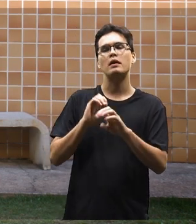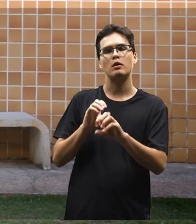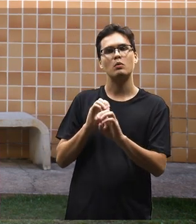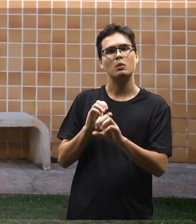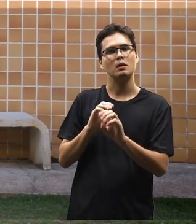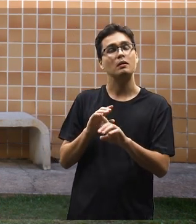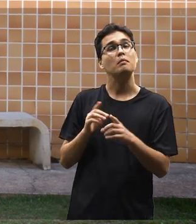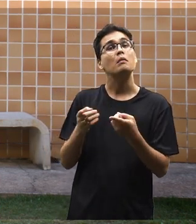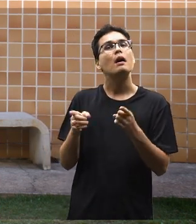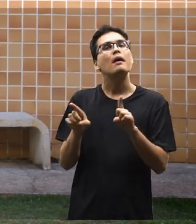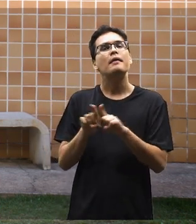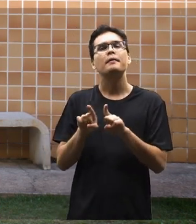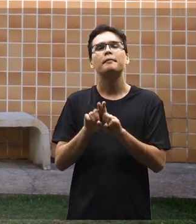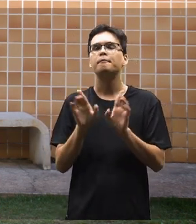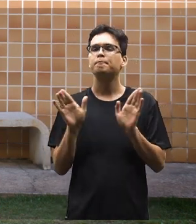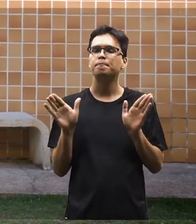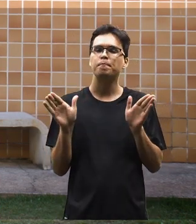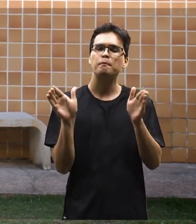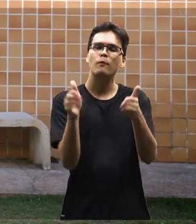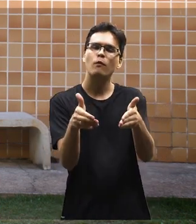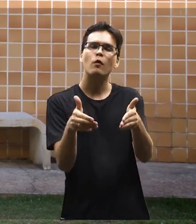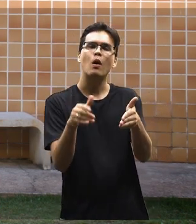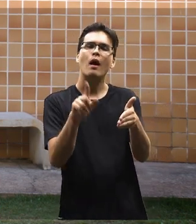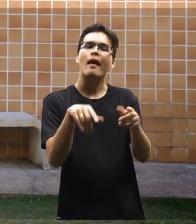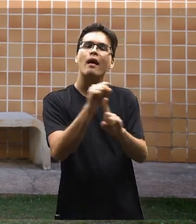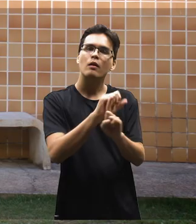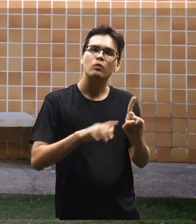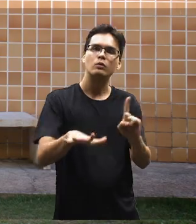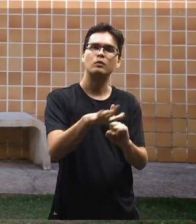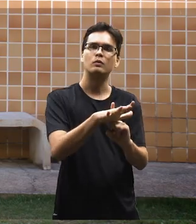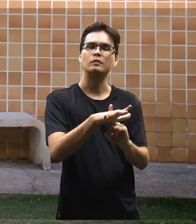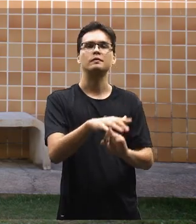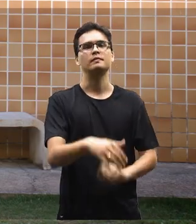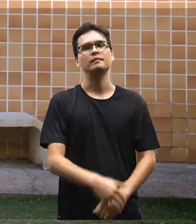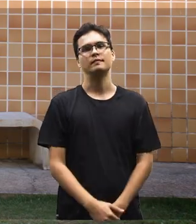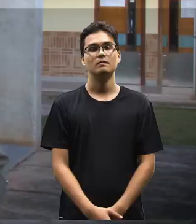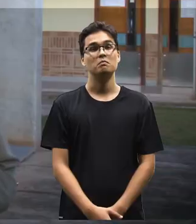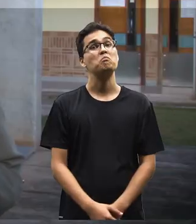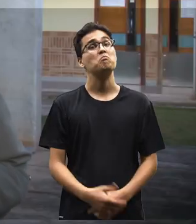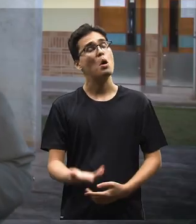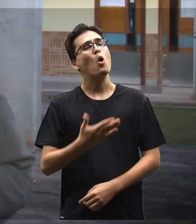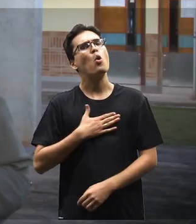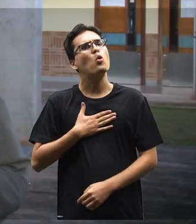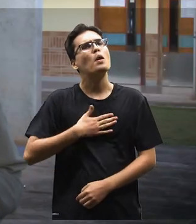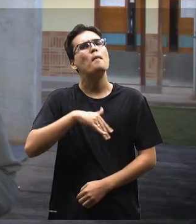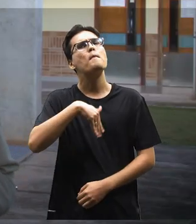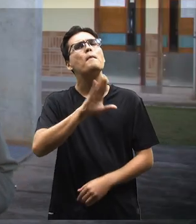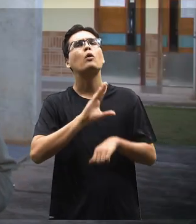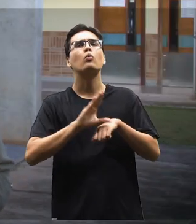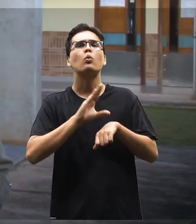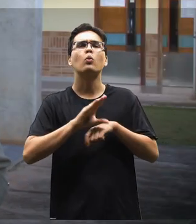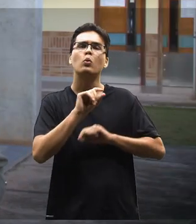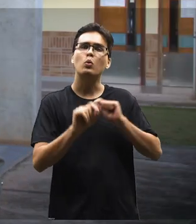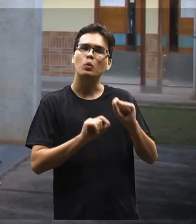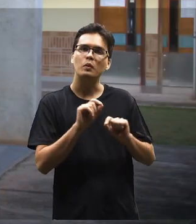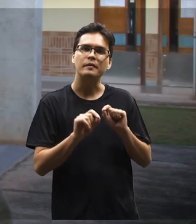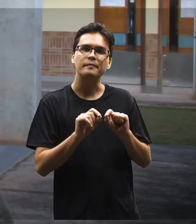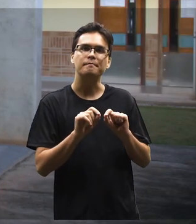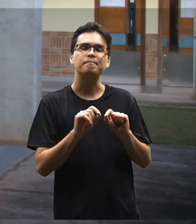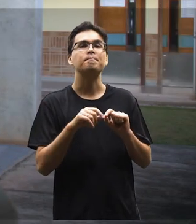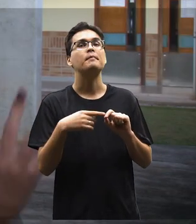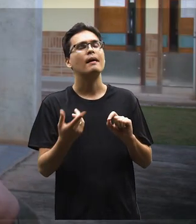as ciências da educação e totalmente voltada para a sociedade. Uma das coisas que eu mais gostei no curso é